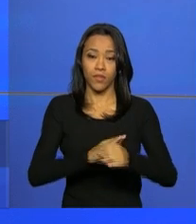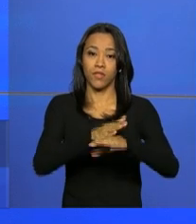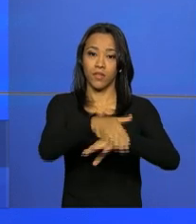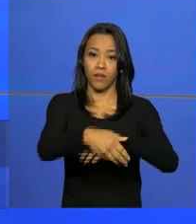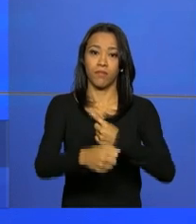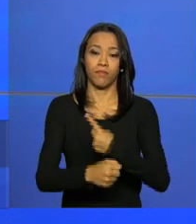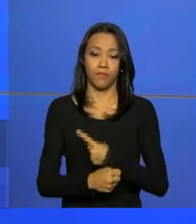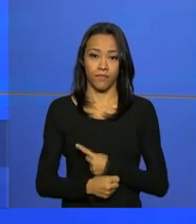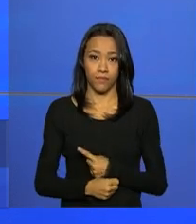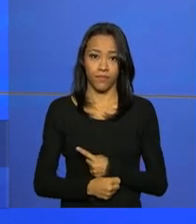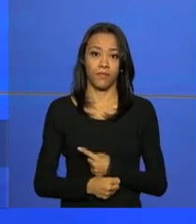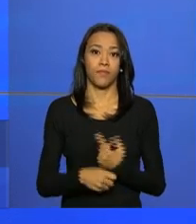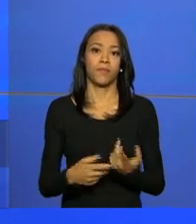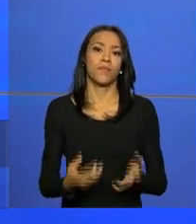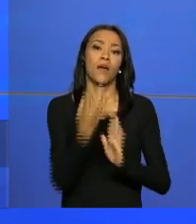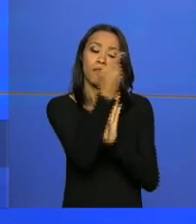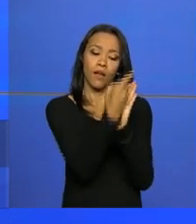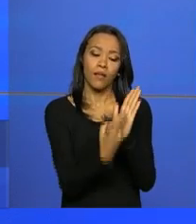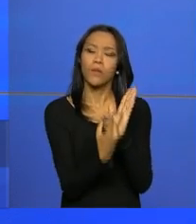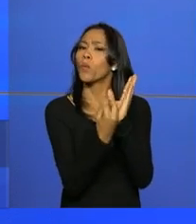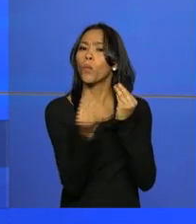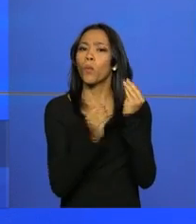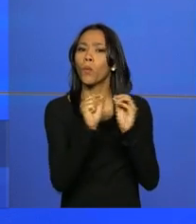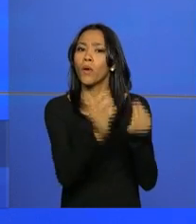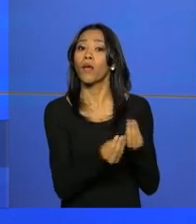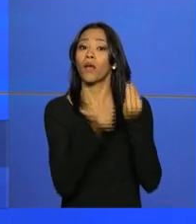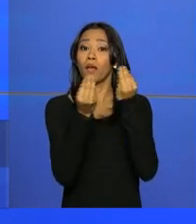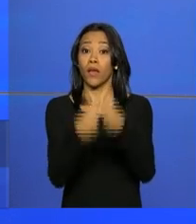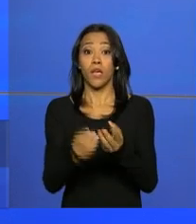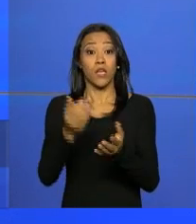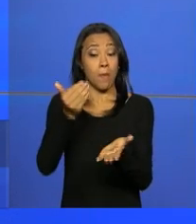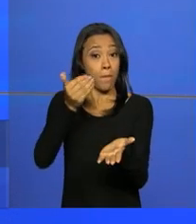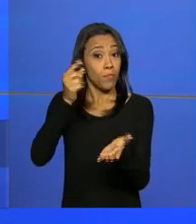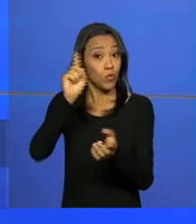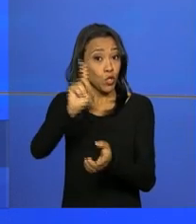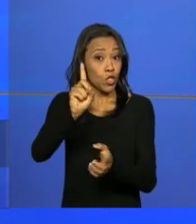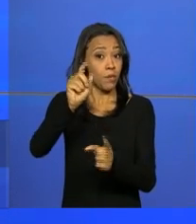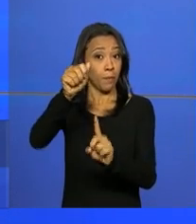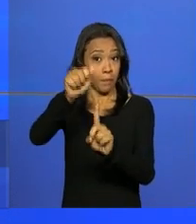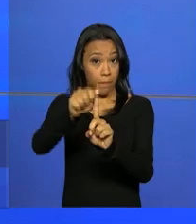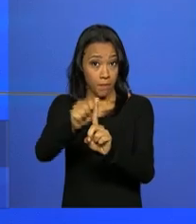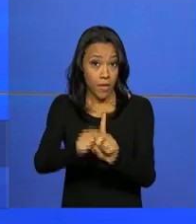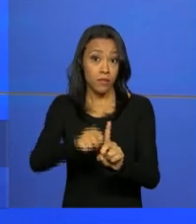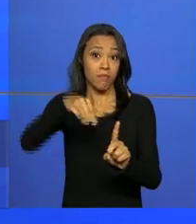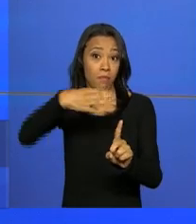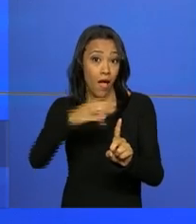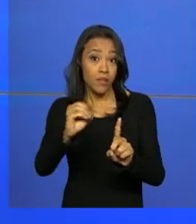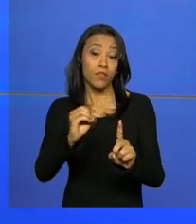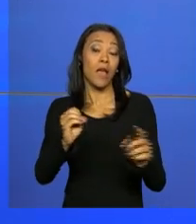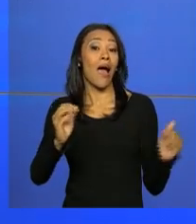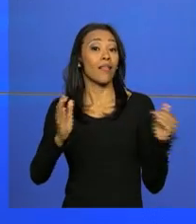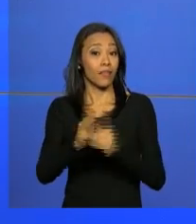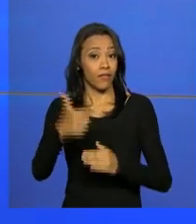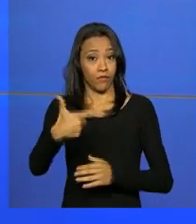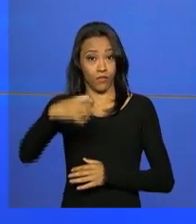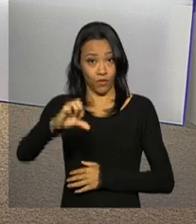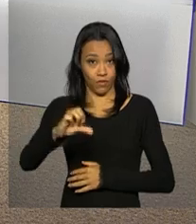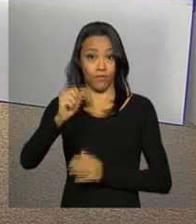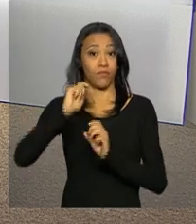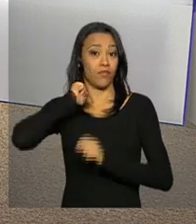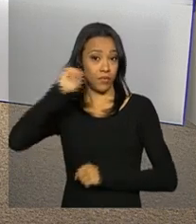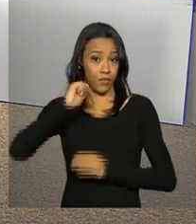.gov.br A declaração deve ser enviada a partir de 1º de março e o prazo para a entrega vai até 29 de abril.